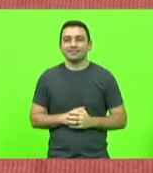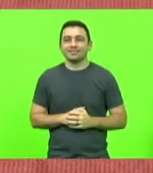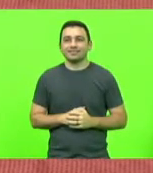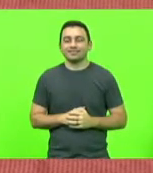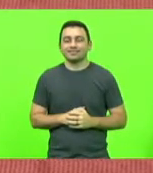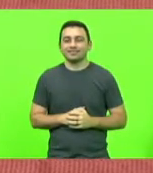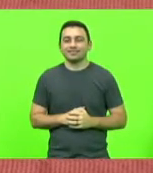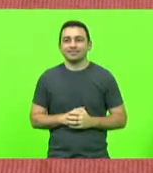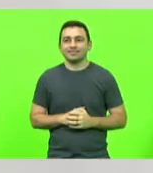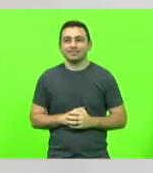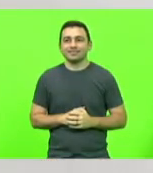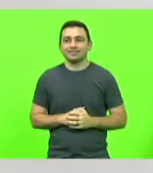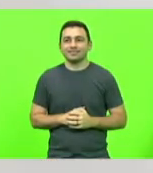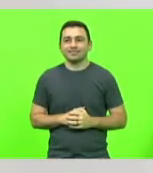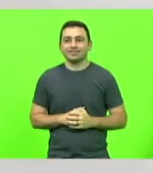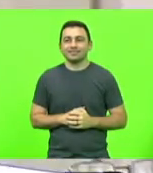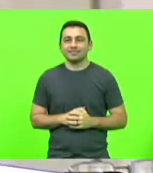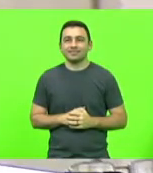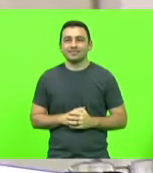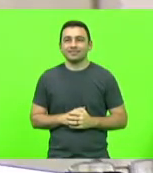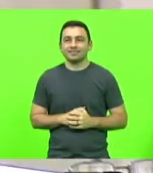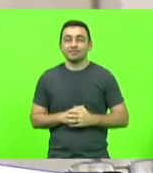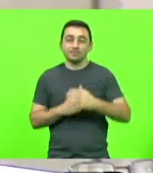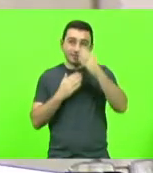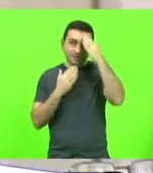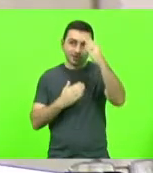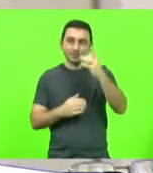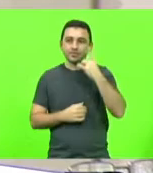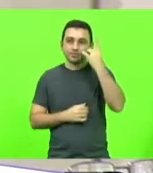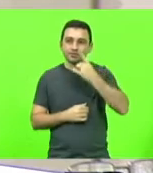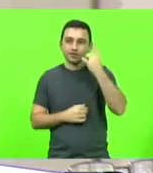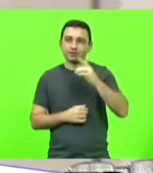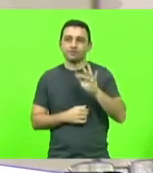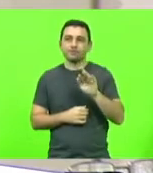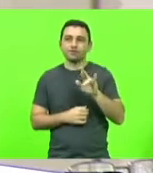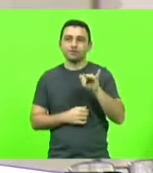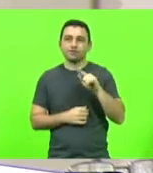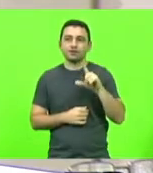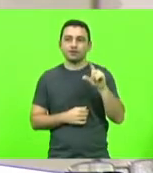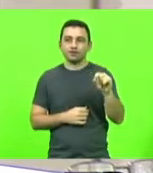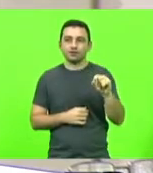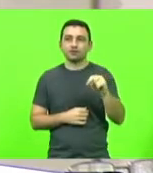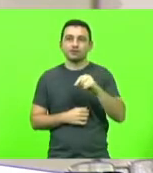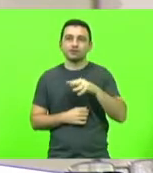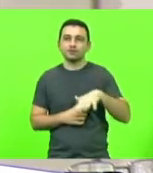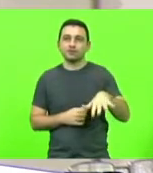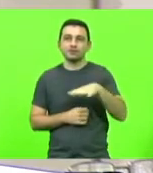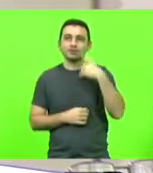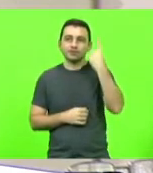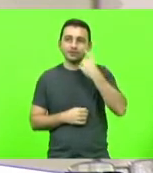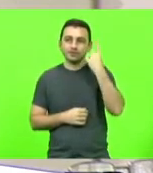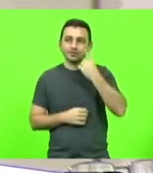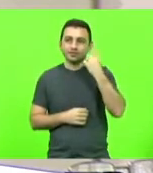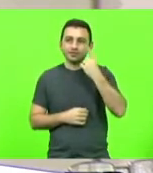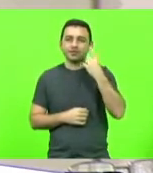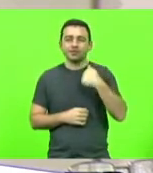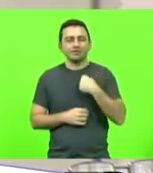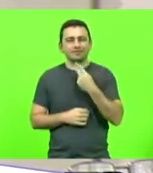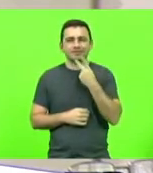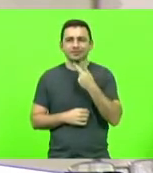Obrigado, deputado Frigo. Seja bem-vindo entre todos nós, deputados aqui. Eu falava